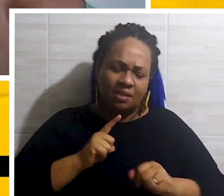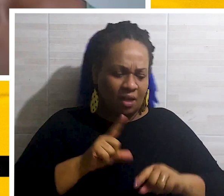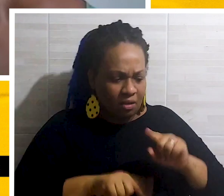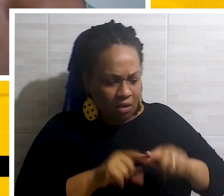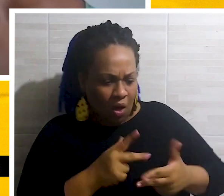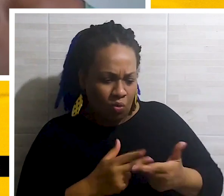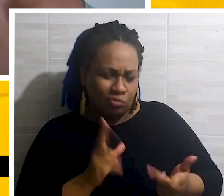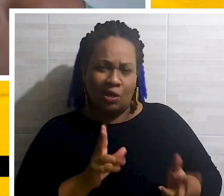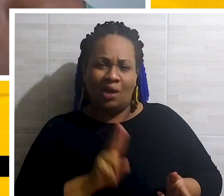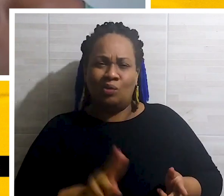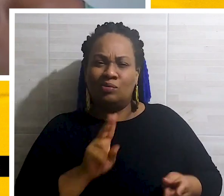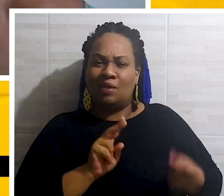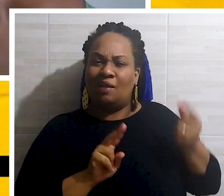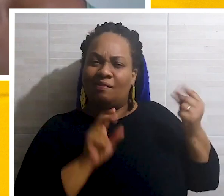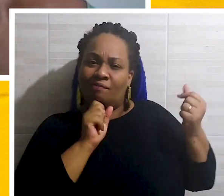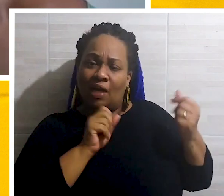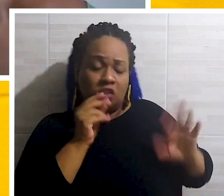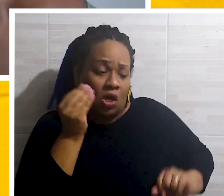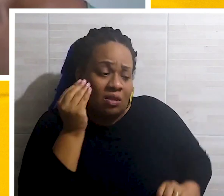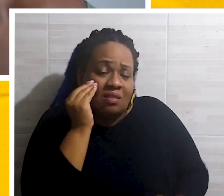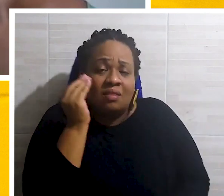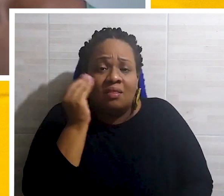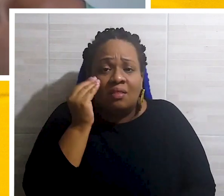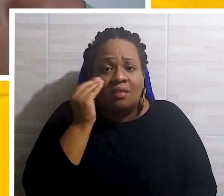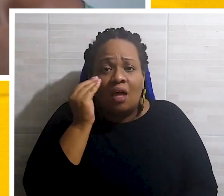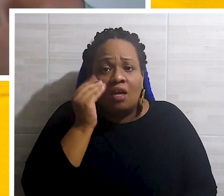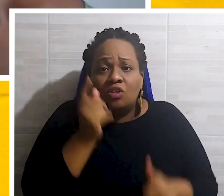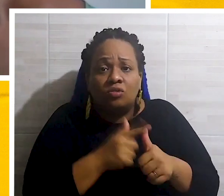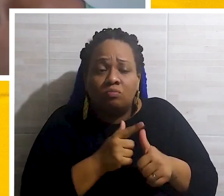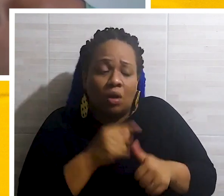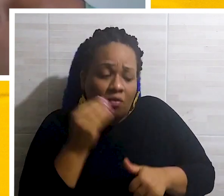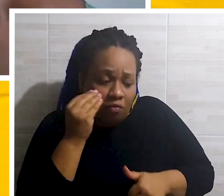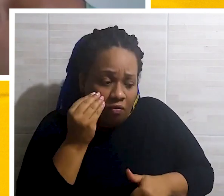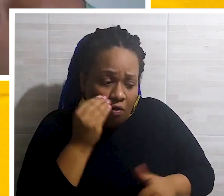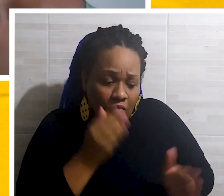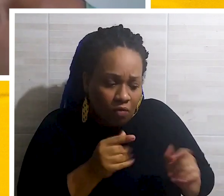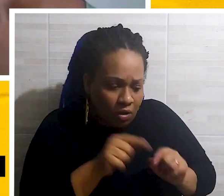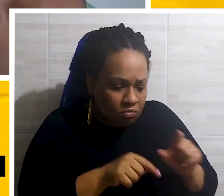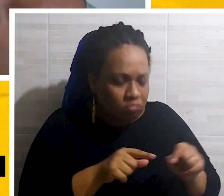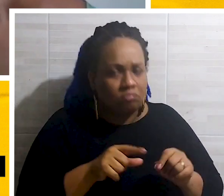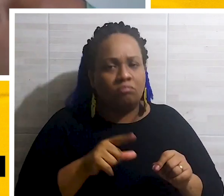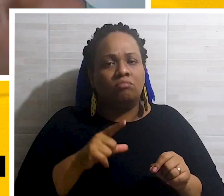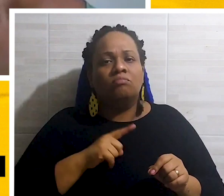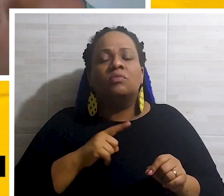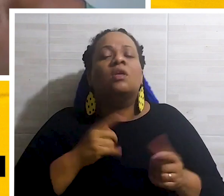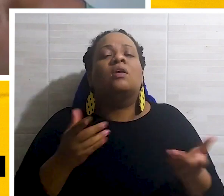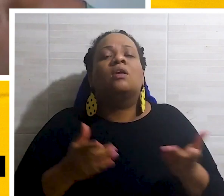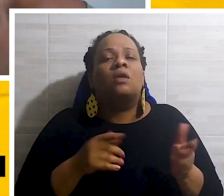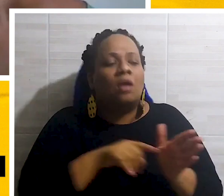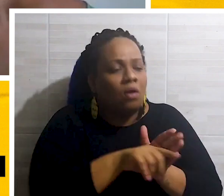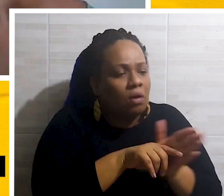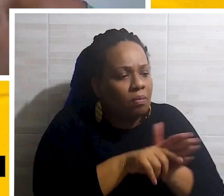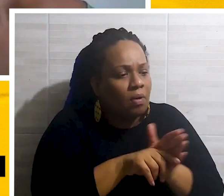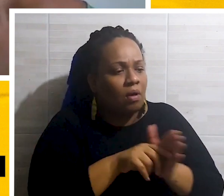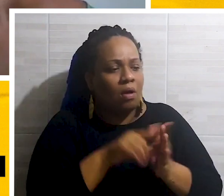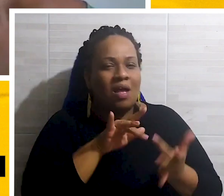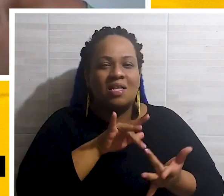alguns que são usados mesmo. A gente está fazendo teste deles, porque essa primeira parte agora, a gente precisa coletar os